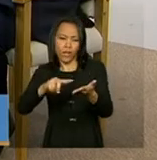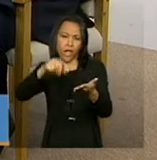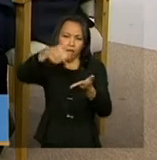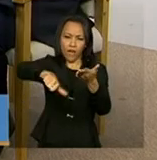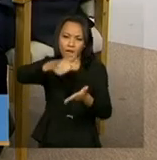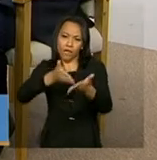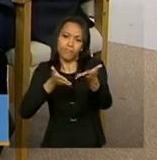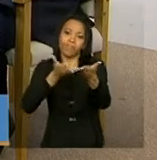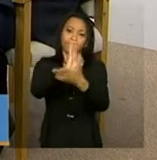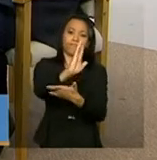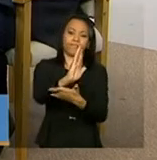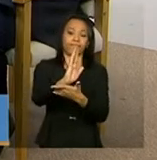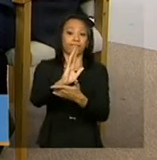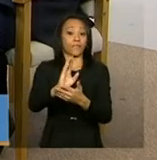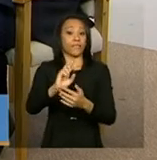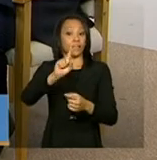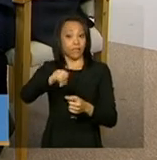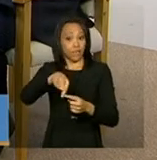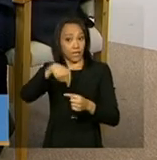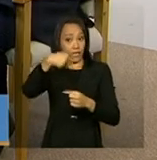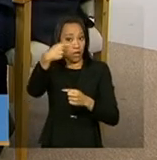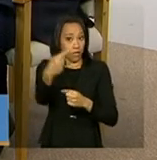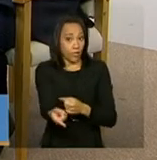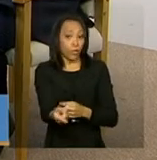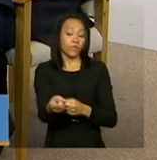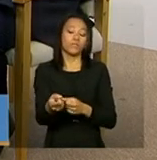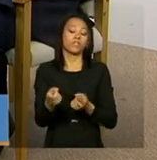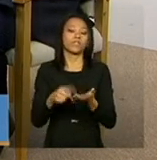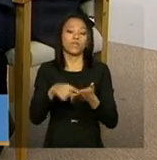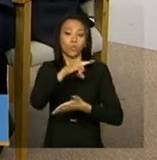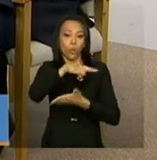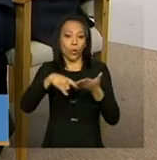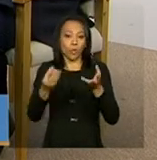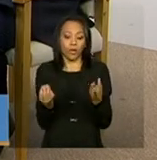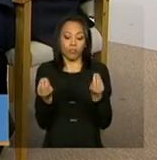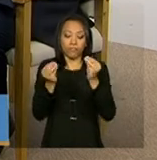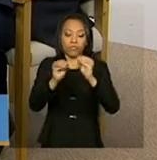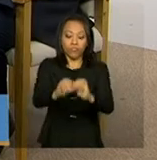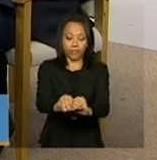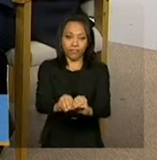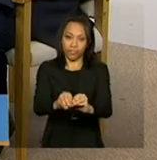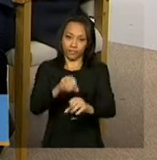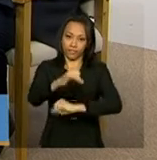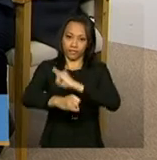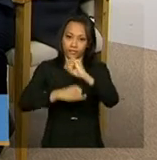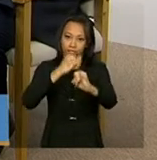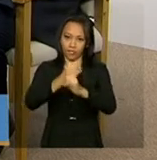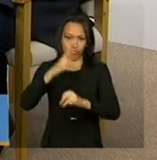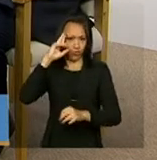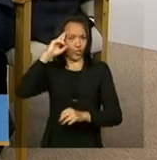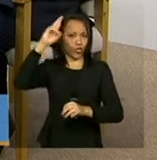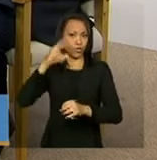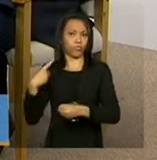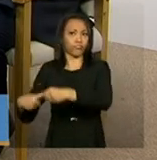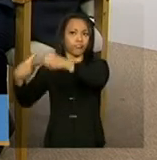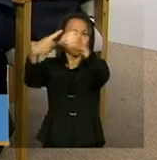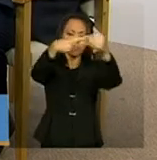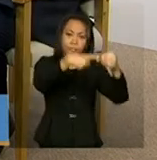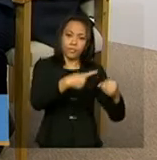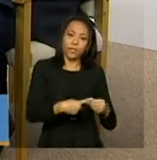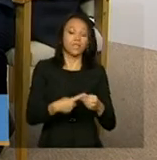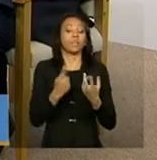após o demonstrativo ser disponibilizado para o gestor municipal. Então, basicamente, em relação à